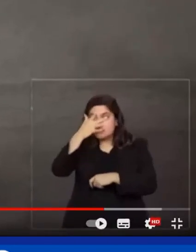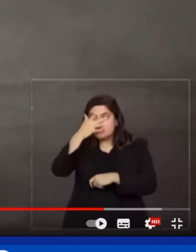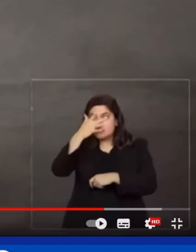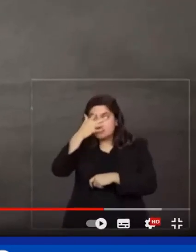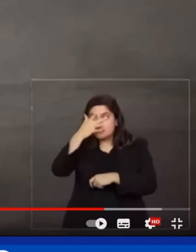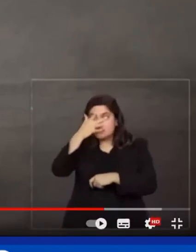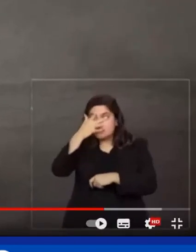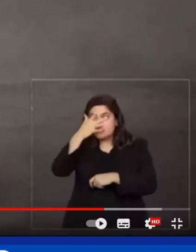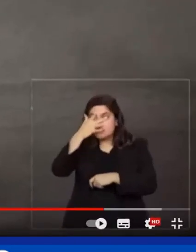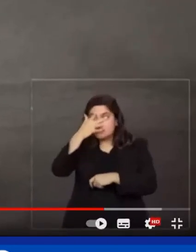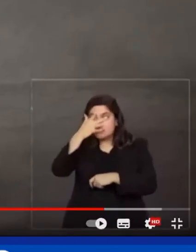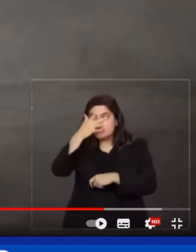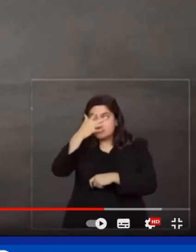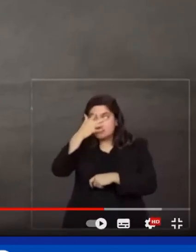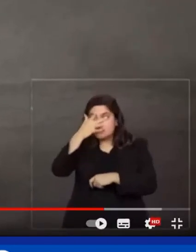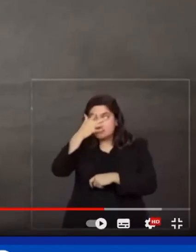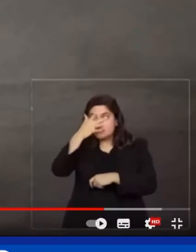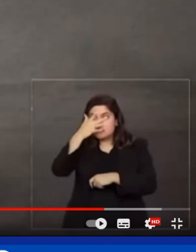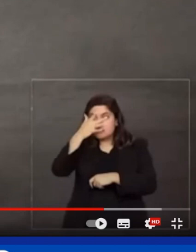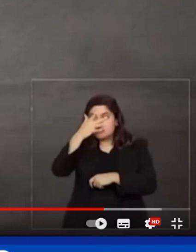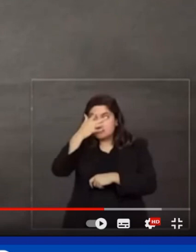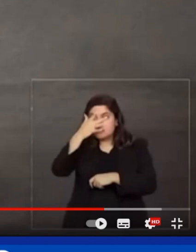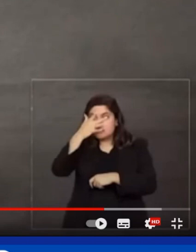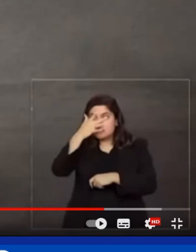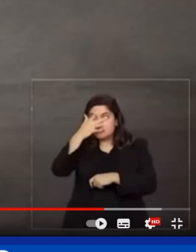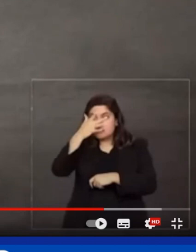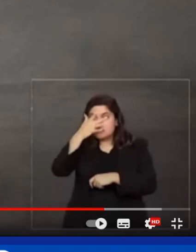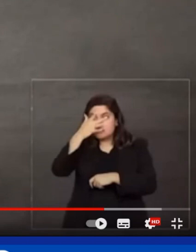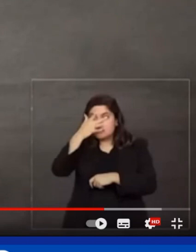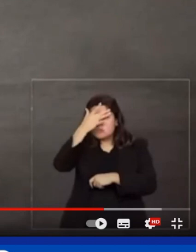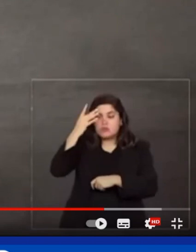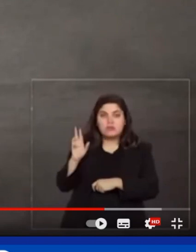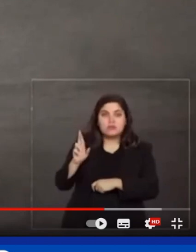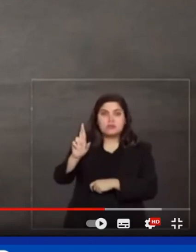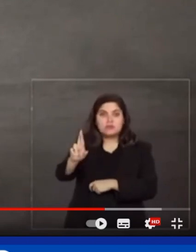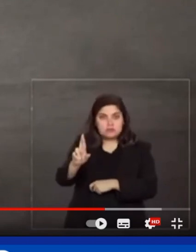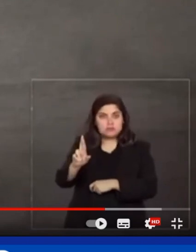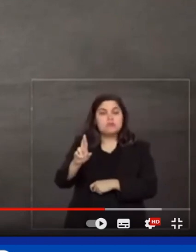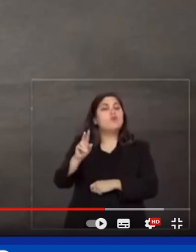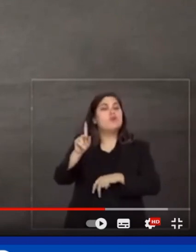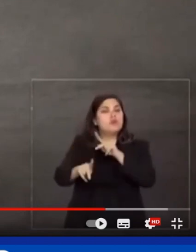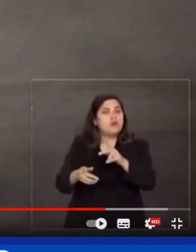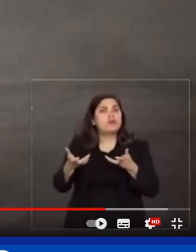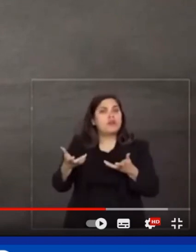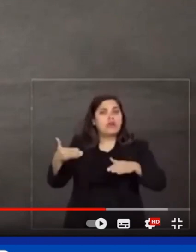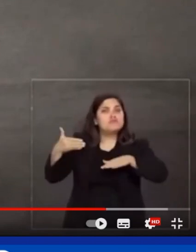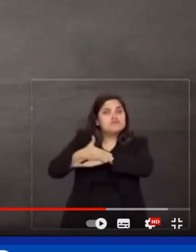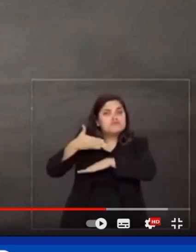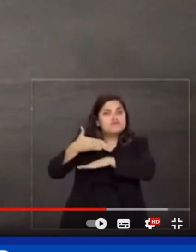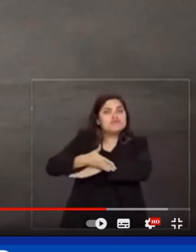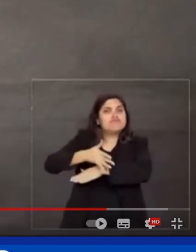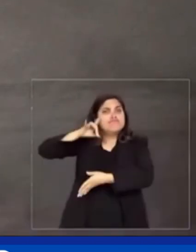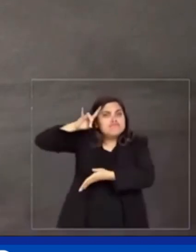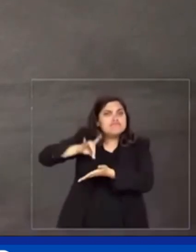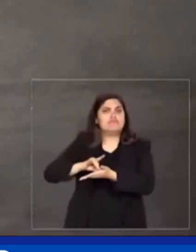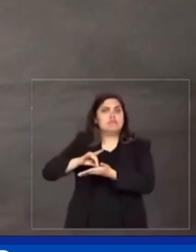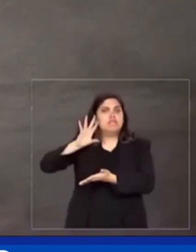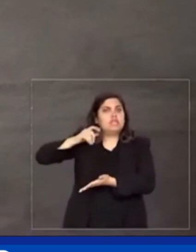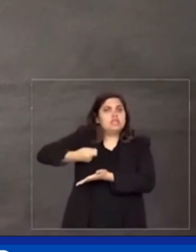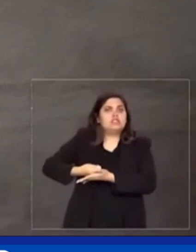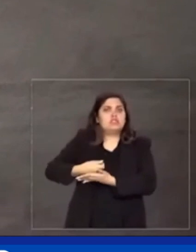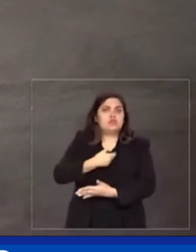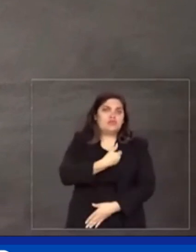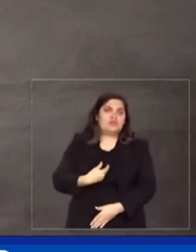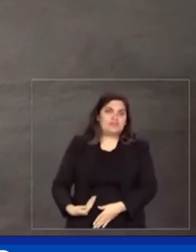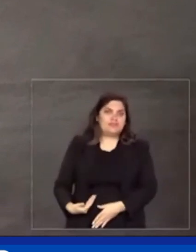Eu achei muito interessante isso na parte do discurso dele. Vamos ver mais um pouquinho. O povo quer a participação ativa nas decisões dos